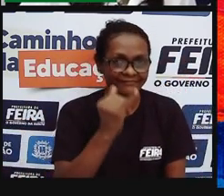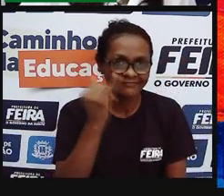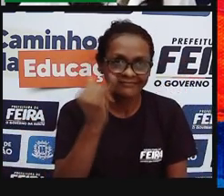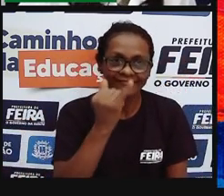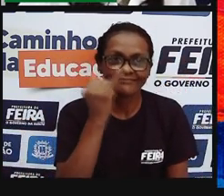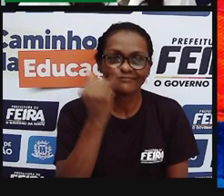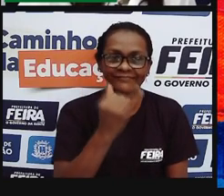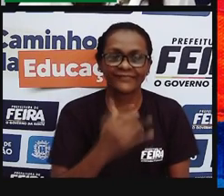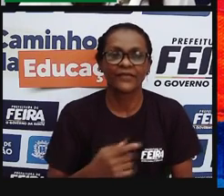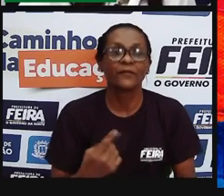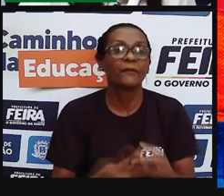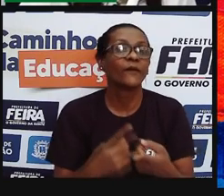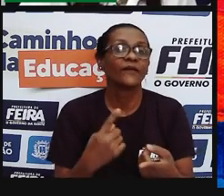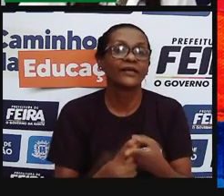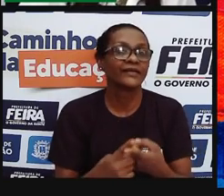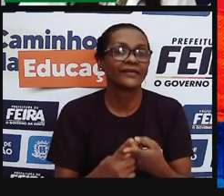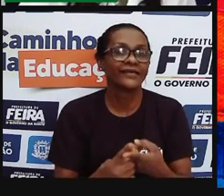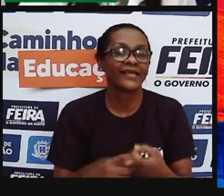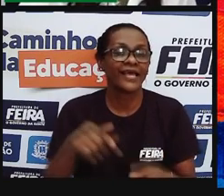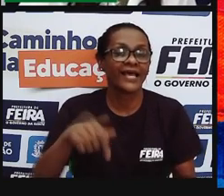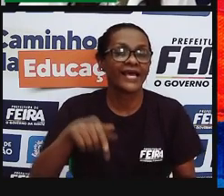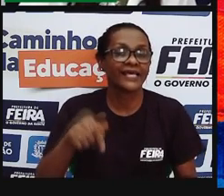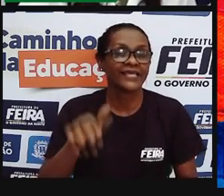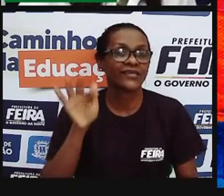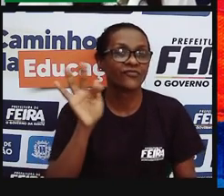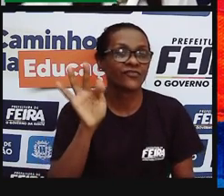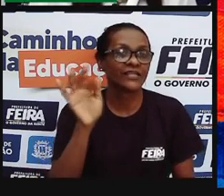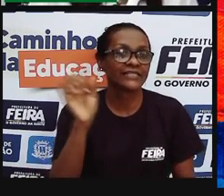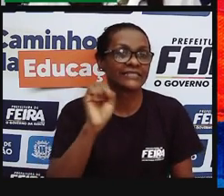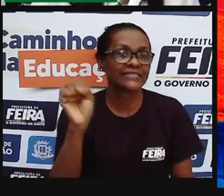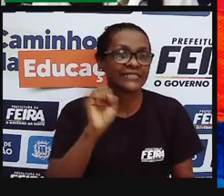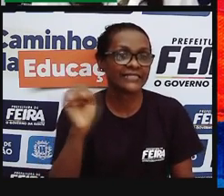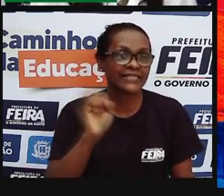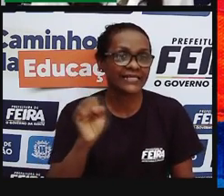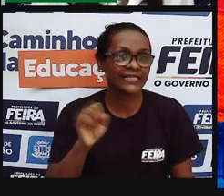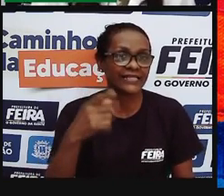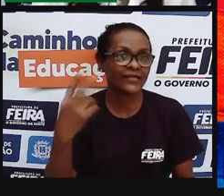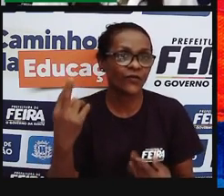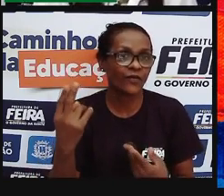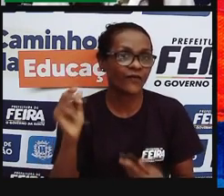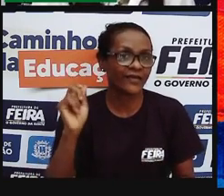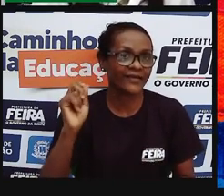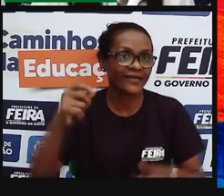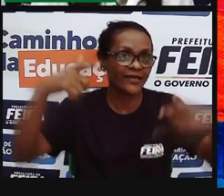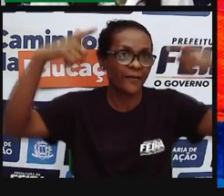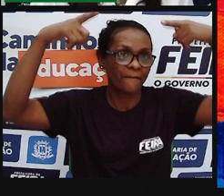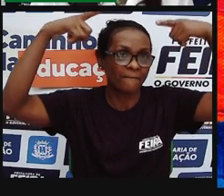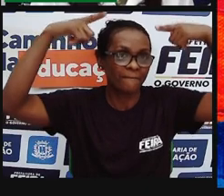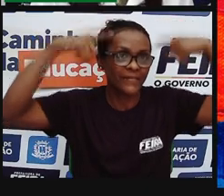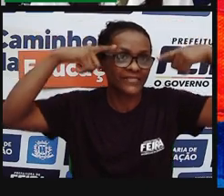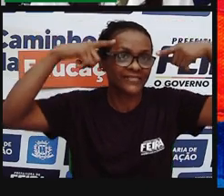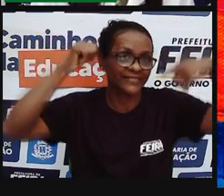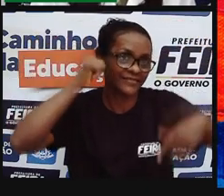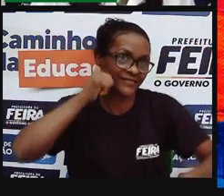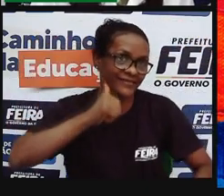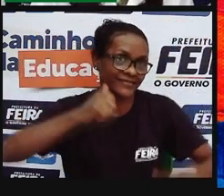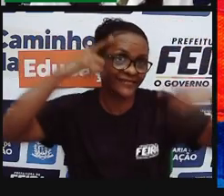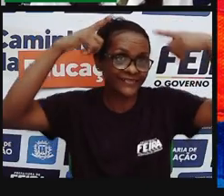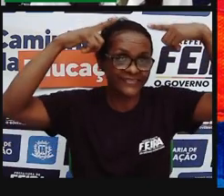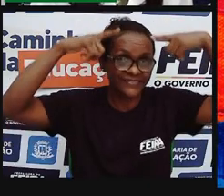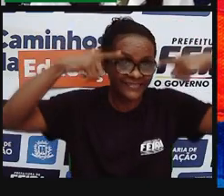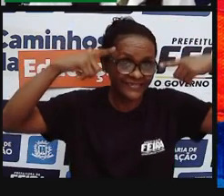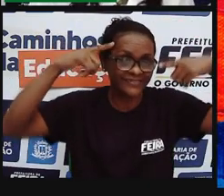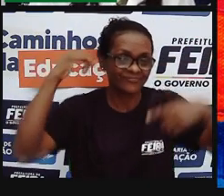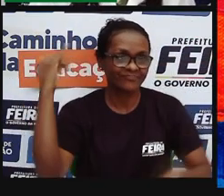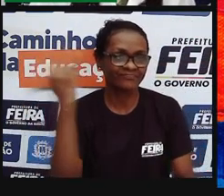é por acaso que nós somos chamadas da Princesa do Sertão, né? Abrimos as portas para esse espaço, né? Para